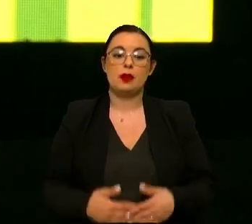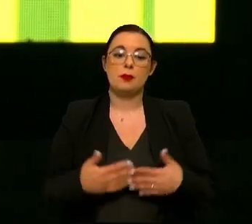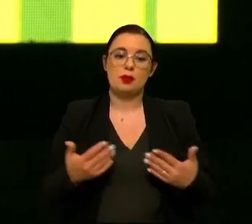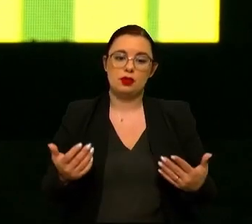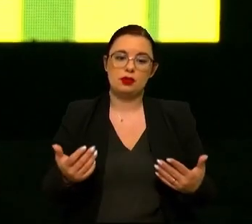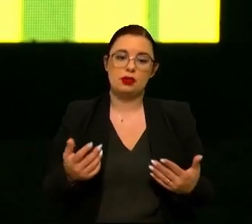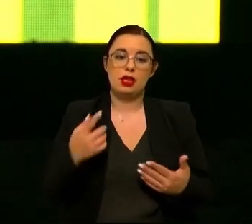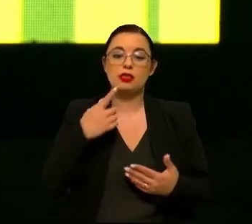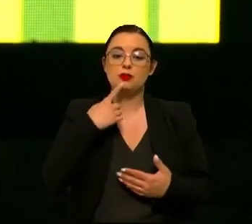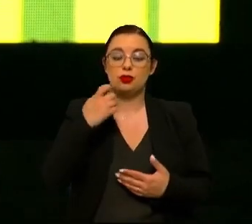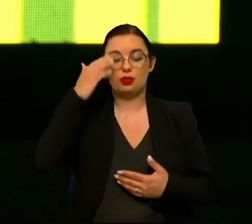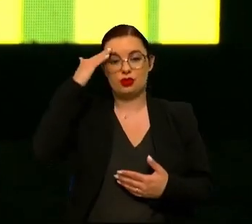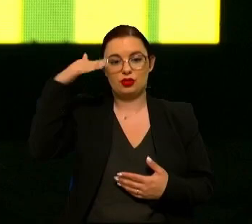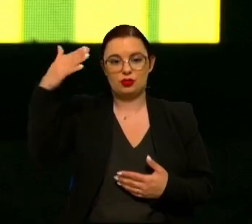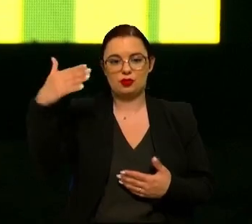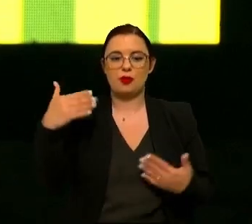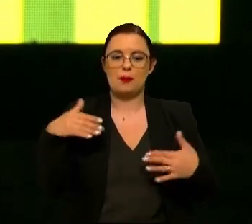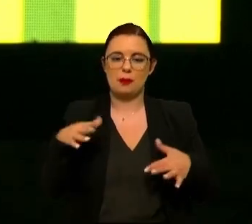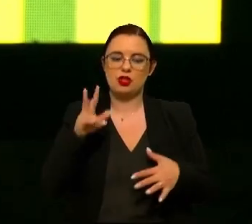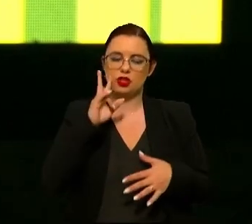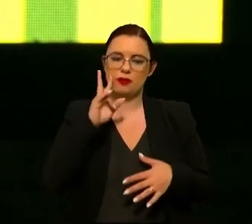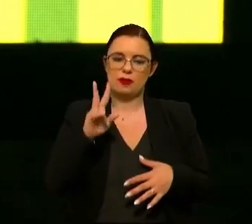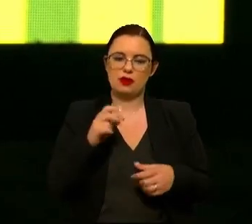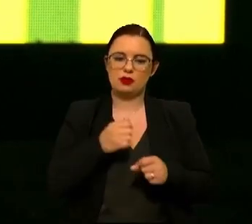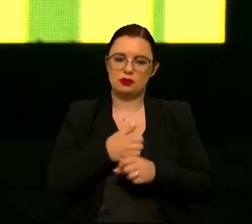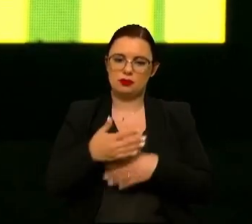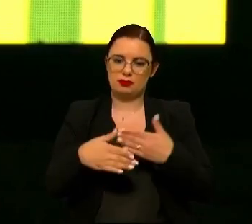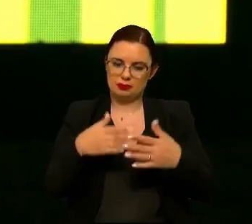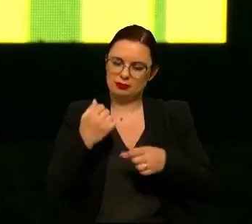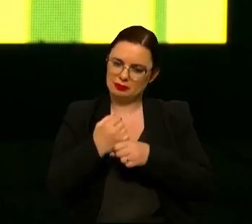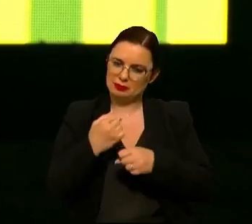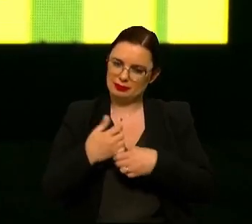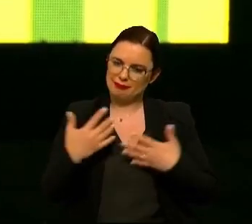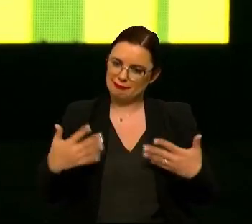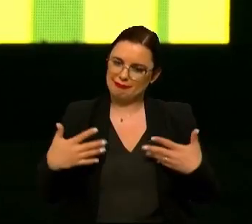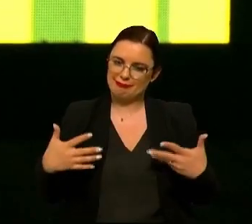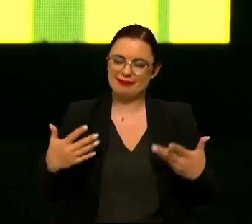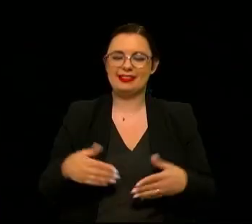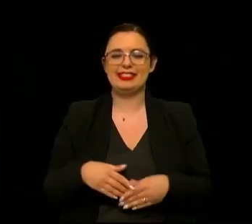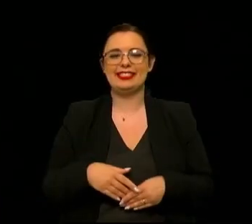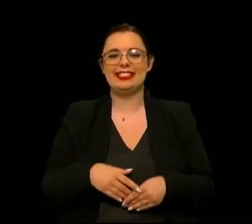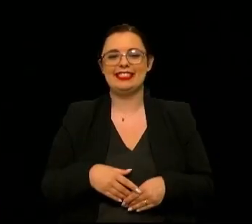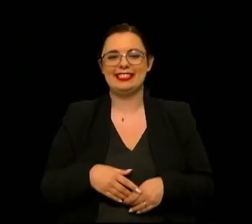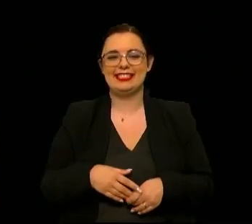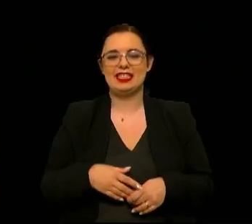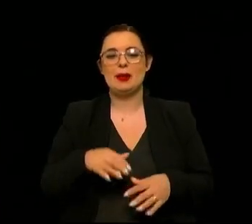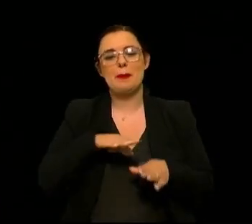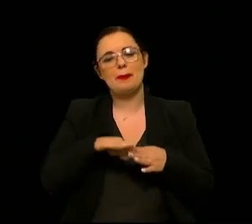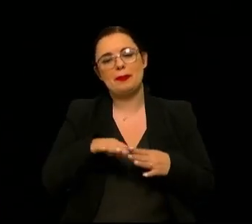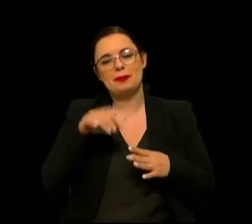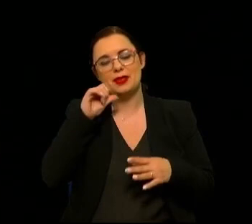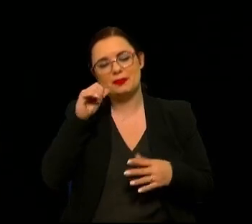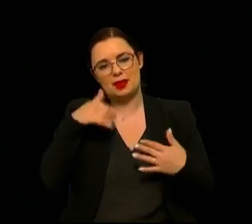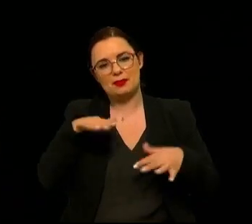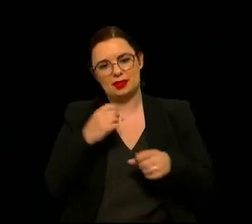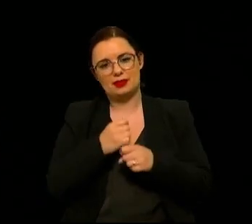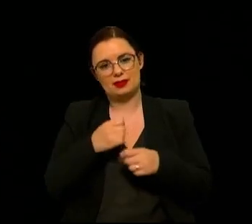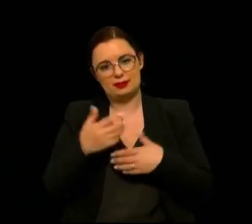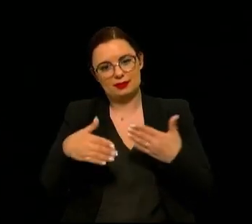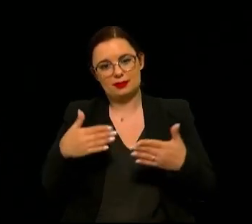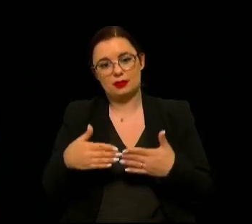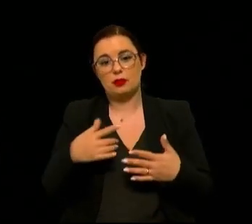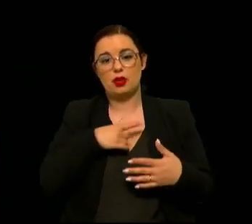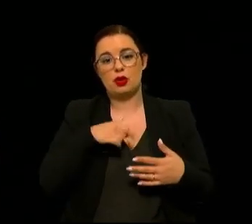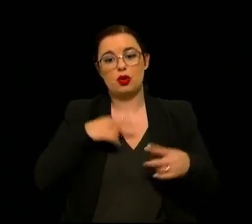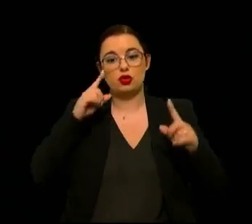futuristas ainda mas vejo que estão a caminho ainda não estão em prática mas estão a caminho para não